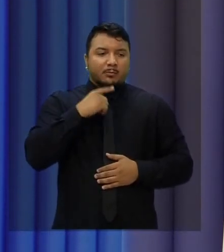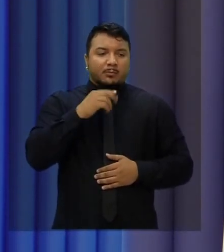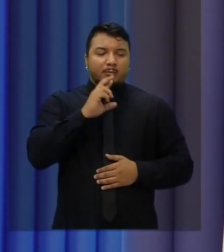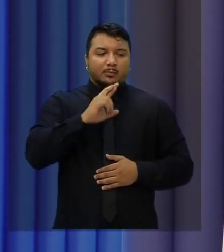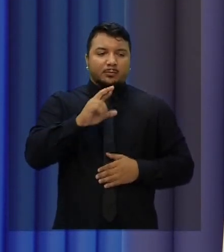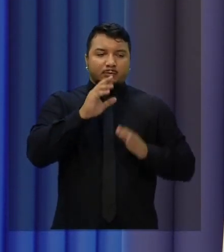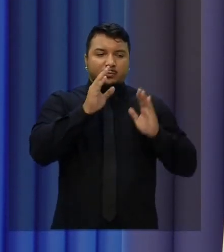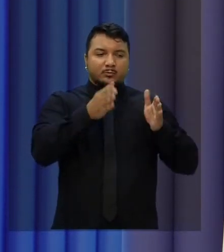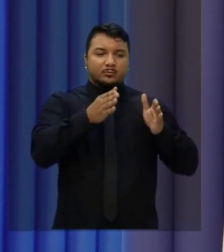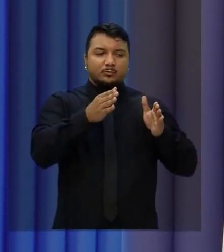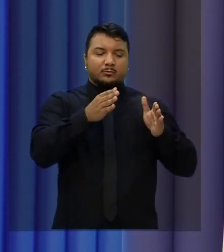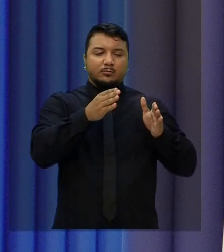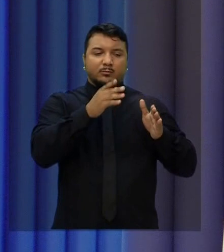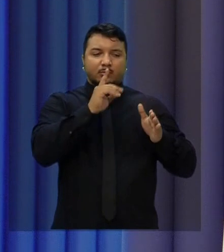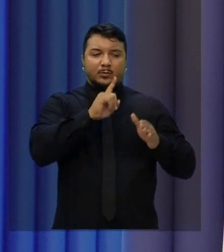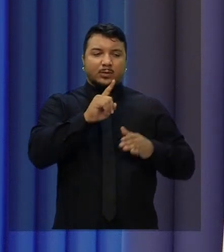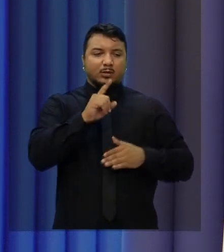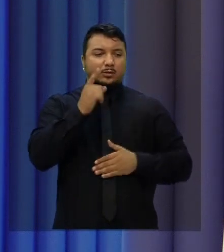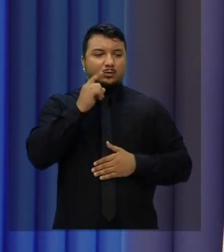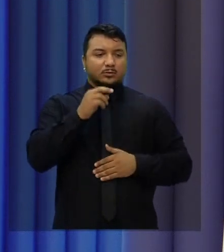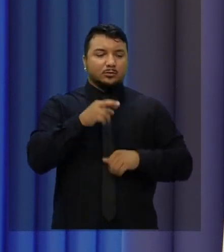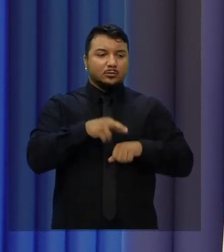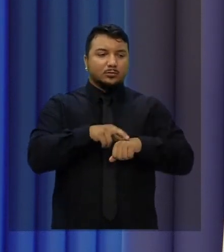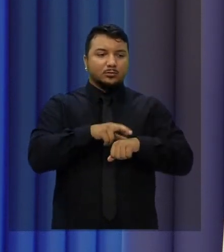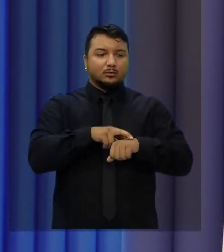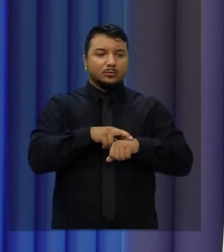do Roberto Cláudio.